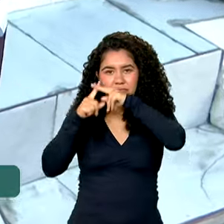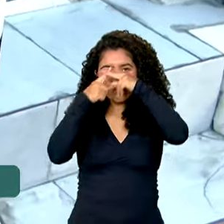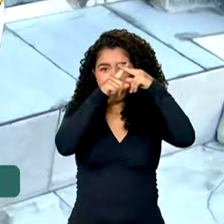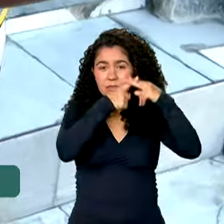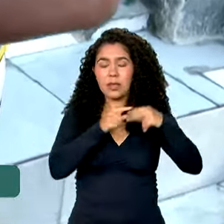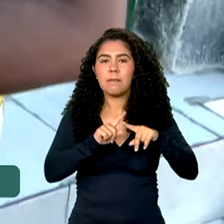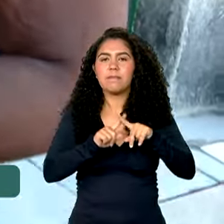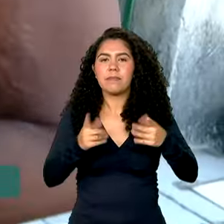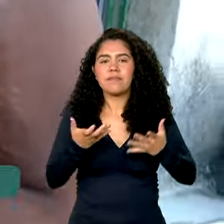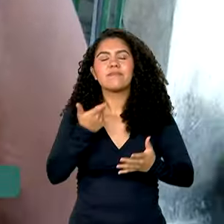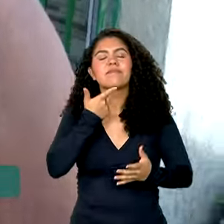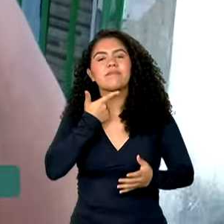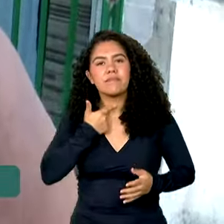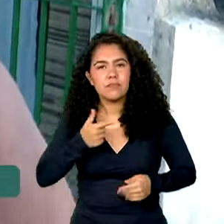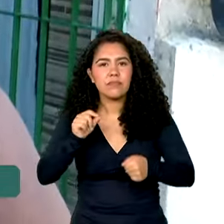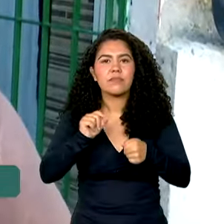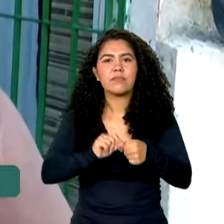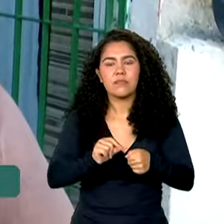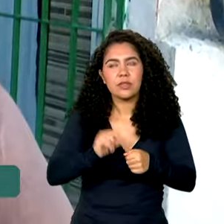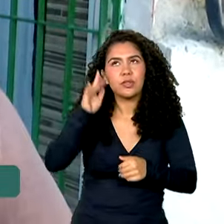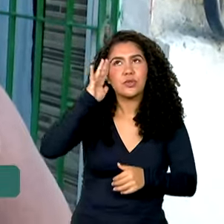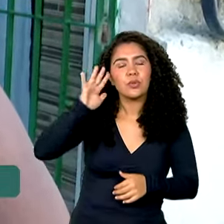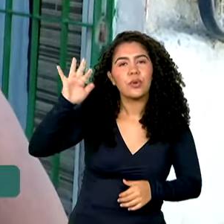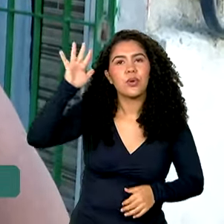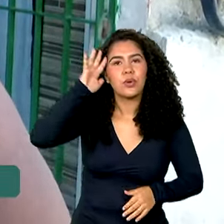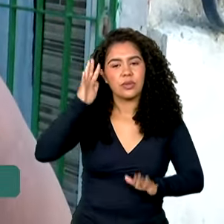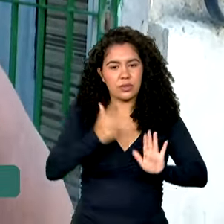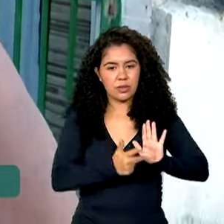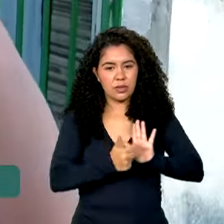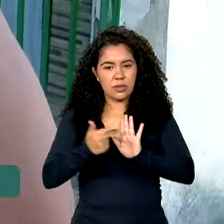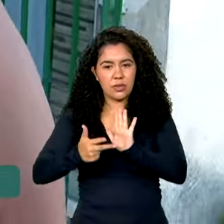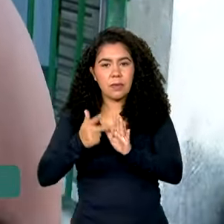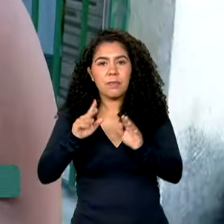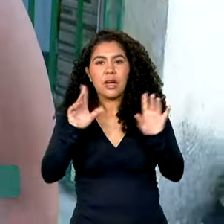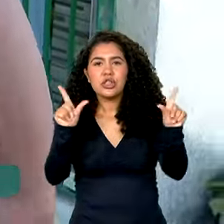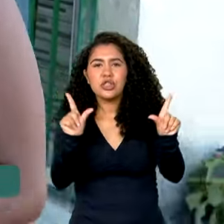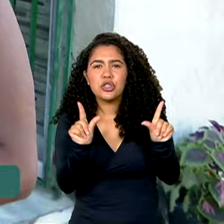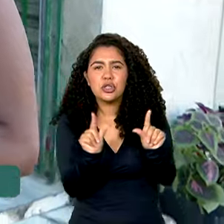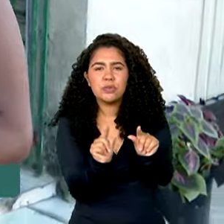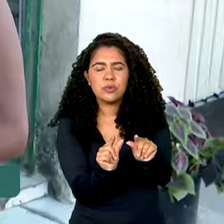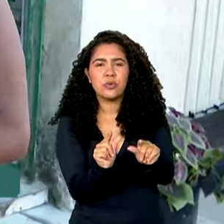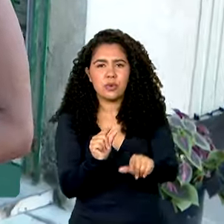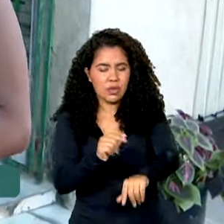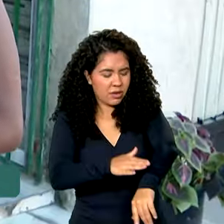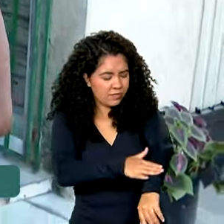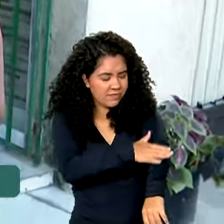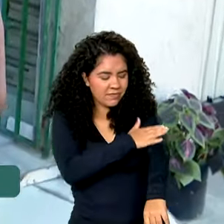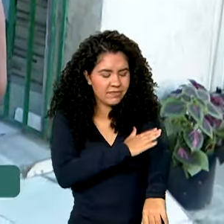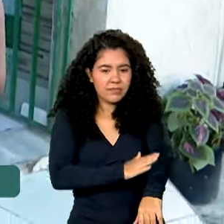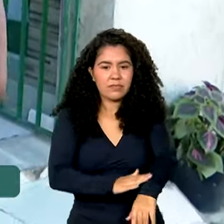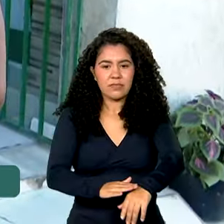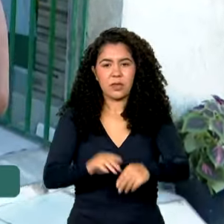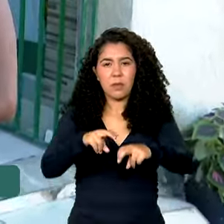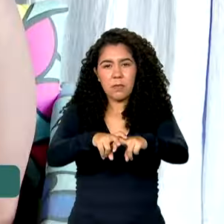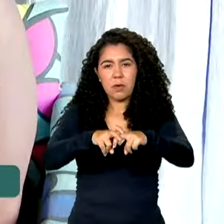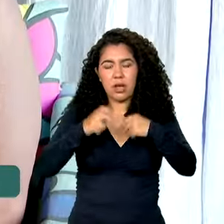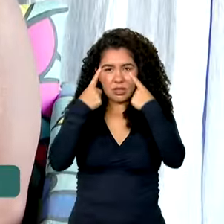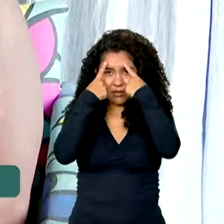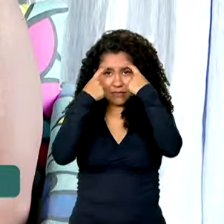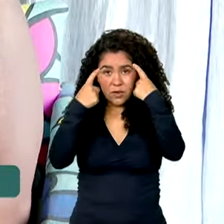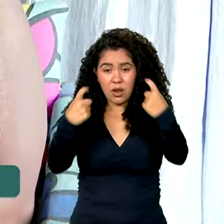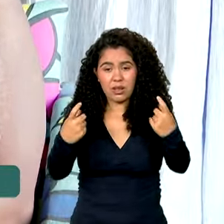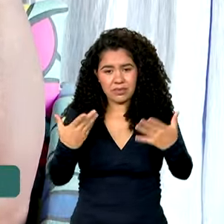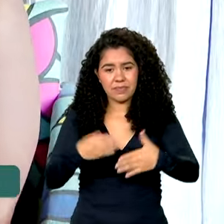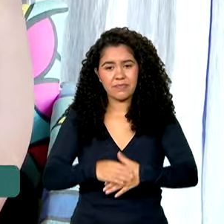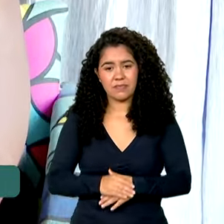sonha em fazer outras reparações e reduzir um pouco as marcas tão profundas deixadas pela violência. Eu